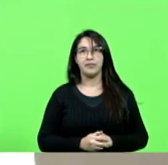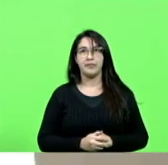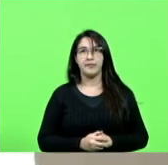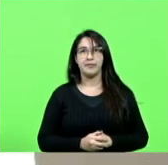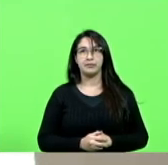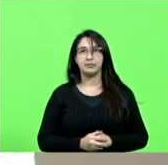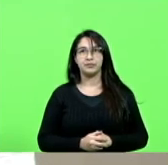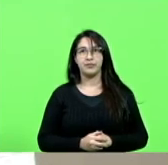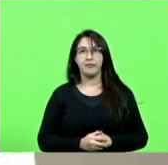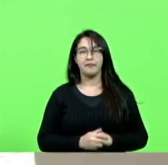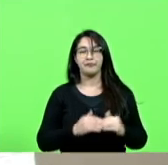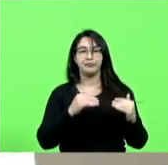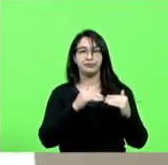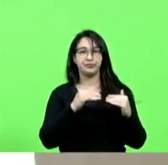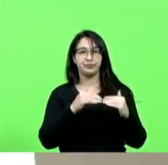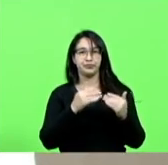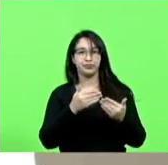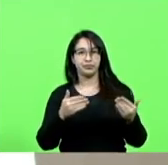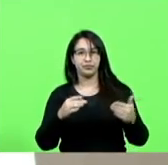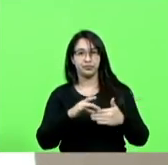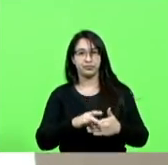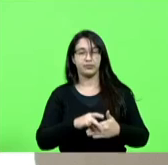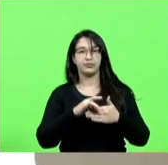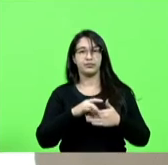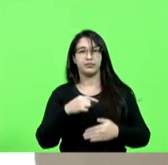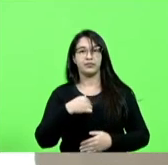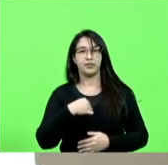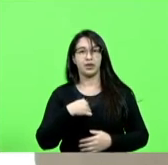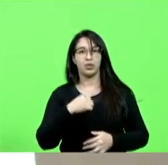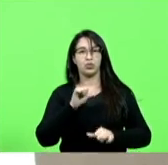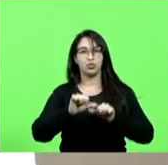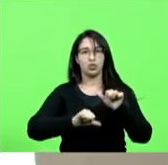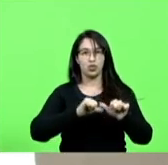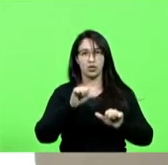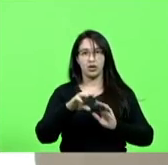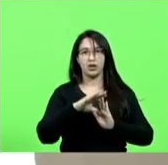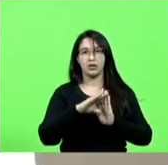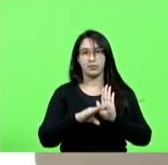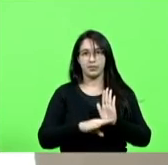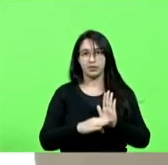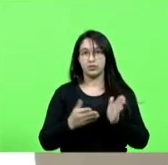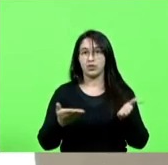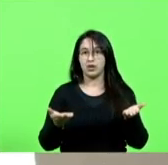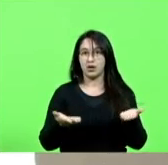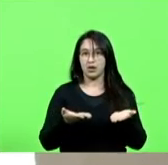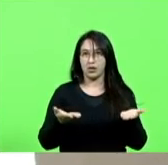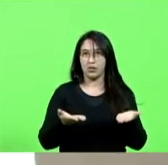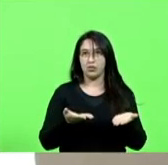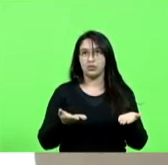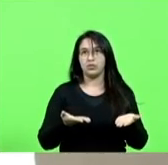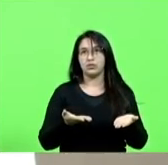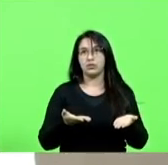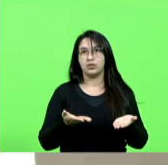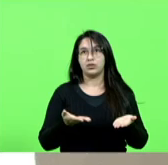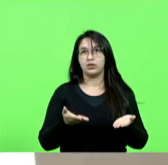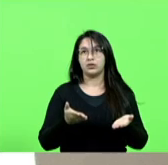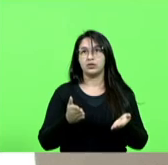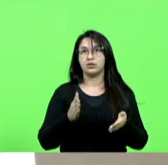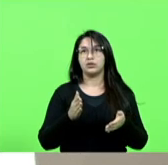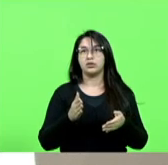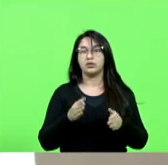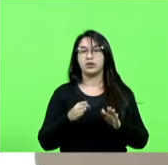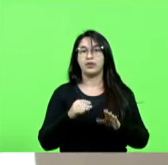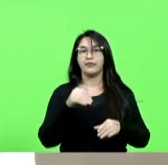Com a concordância dos senhores líderes, eu vou fazer a inversão de pauta. Passamos à apreciação e